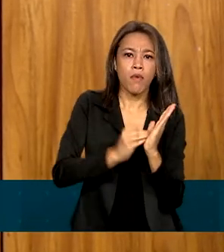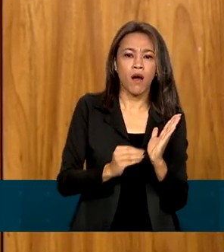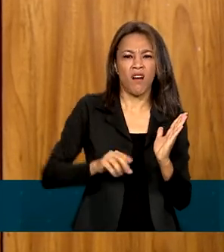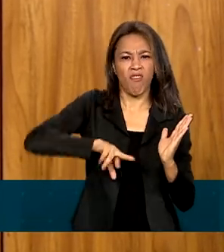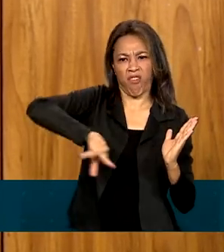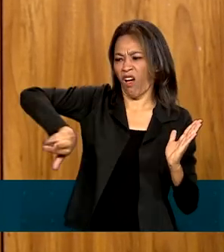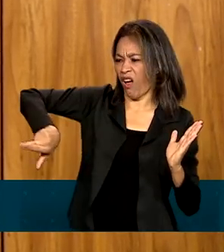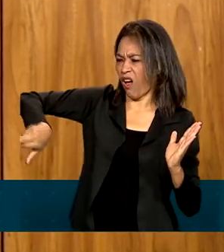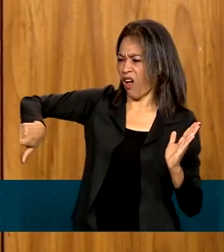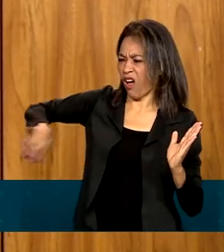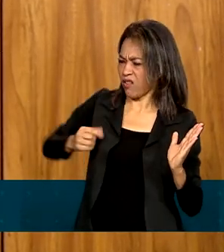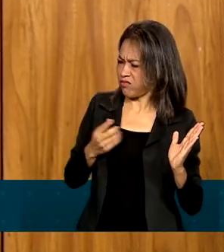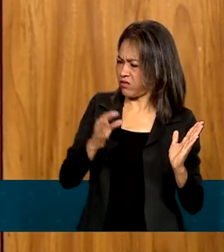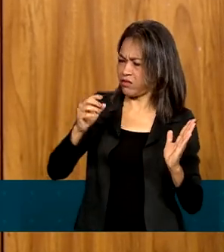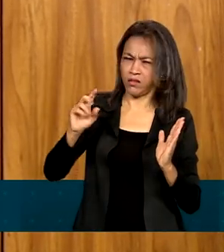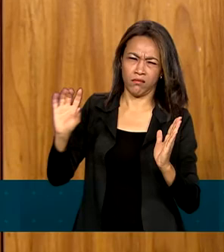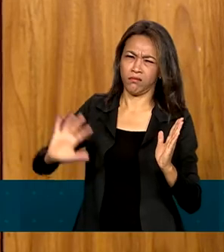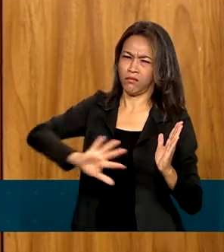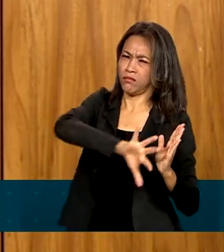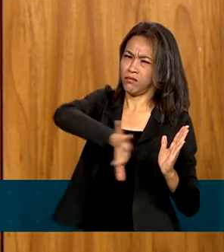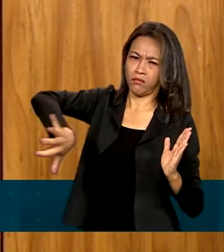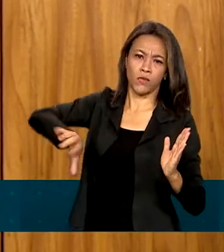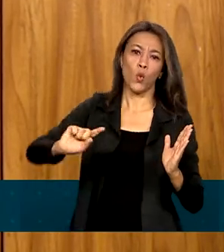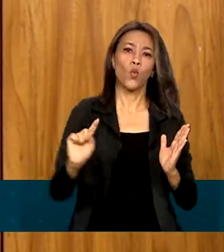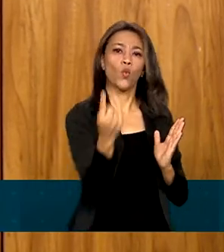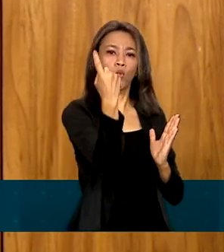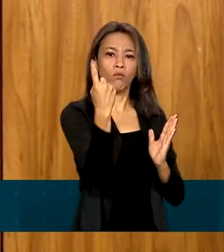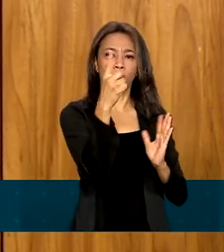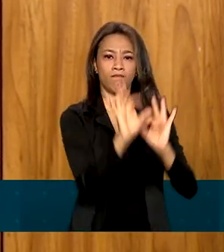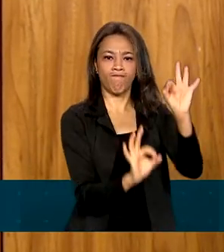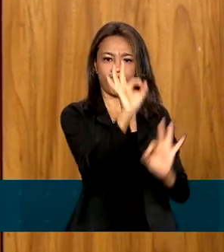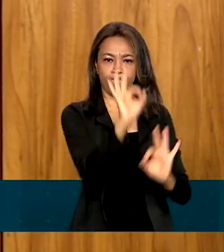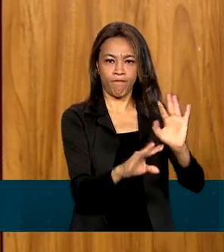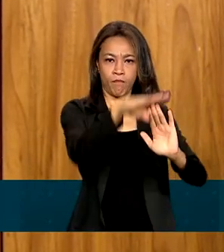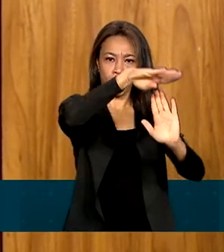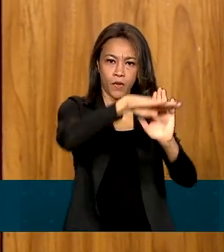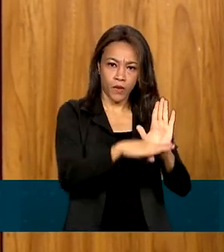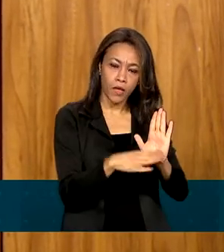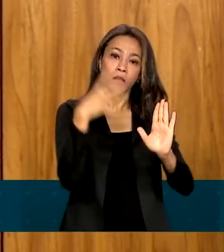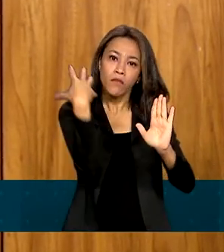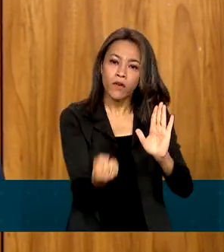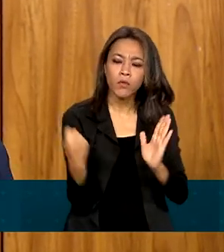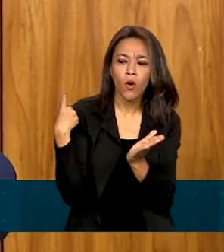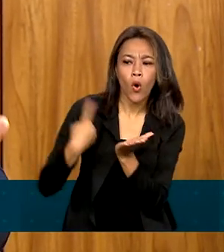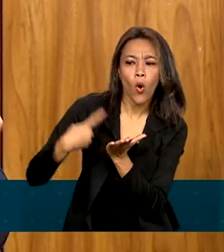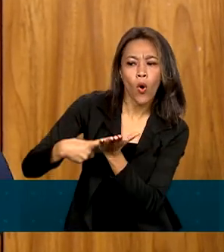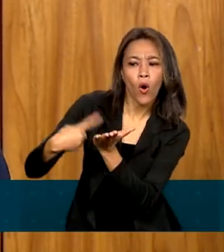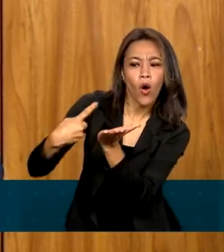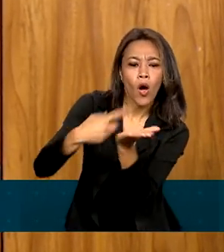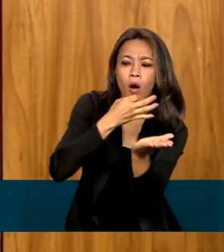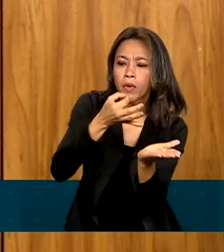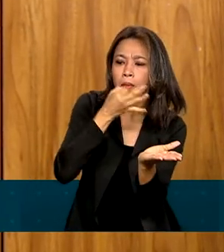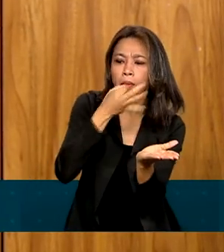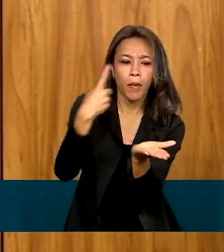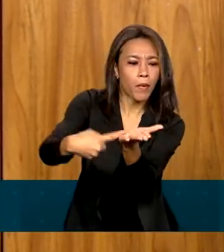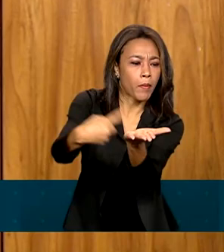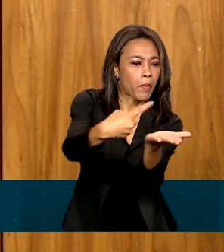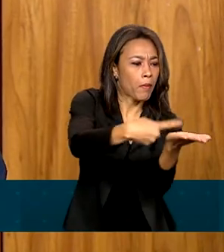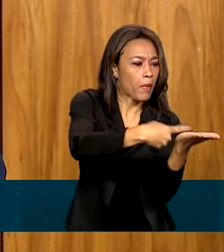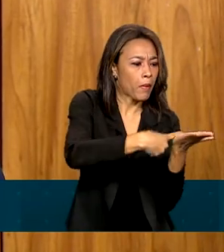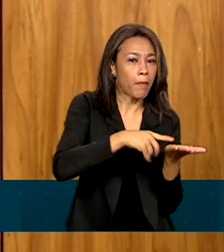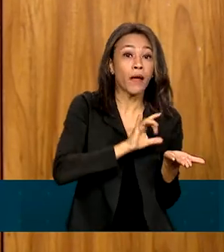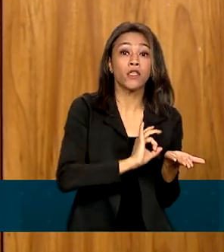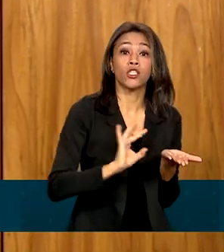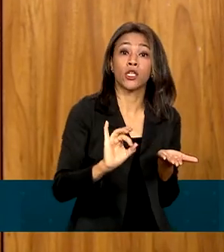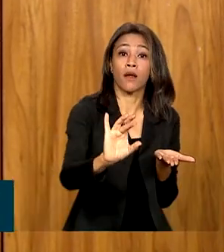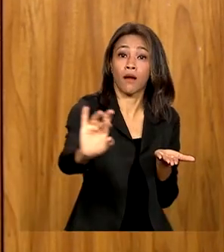de um programa de combate à fome, só vai ter um programa E que nós precisamos combinar as sugestões, as iniciativas de cada